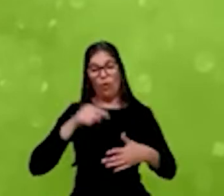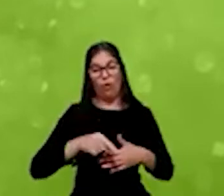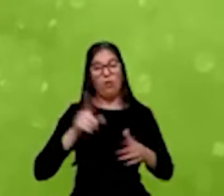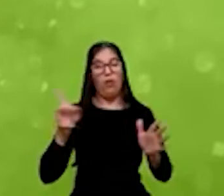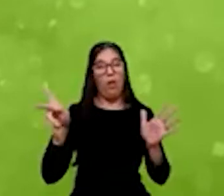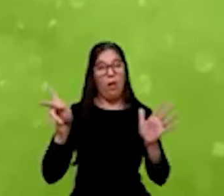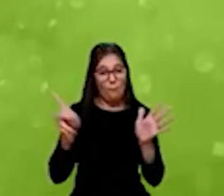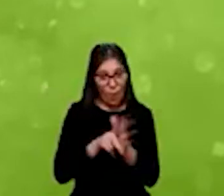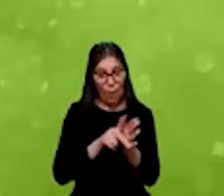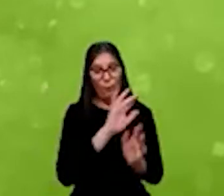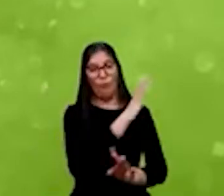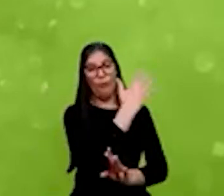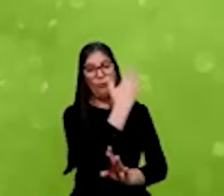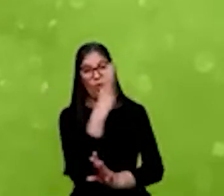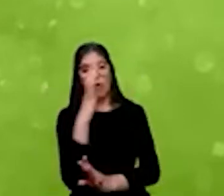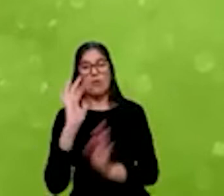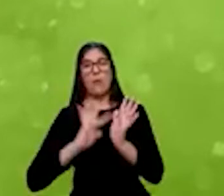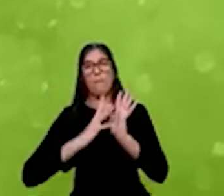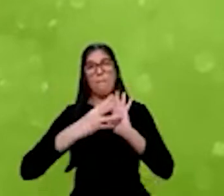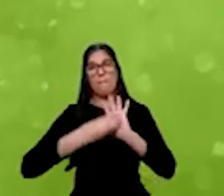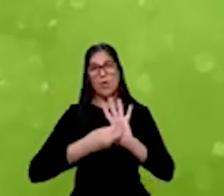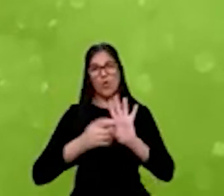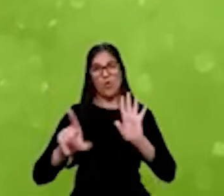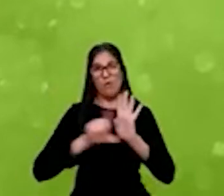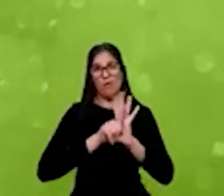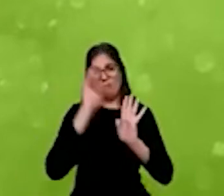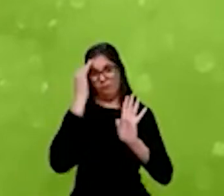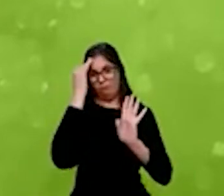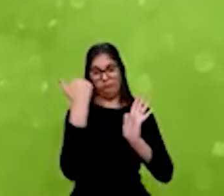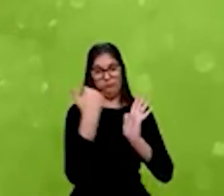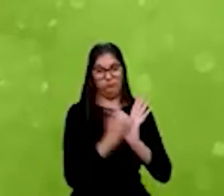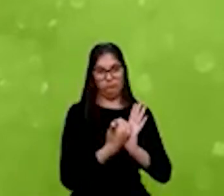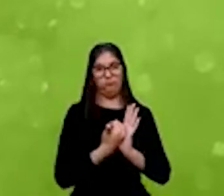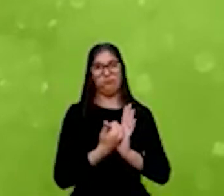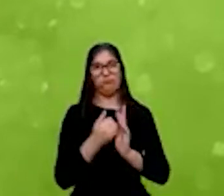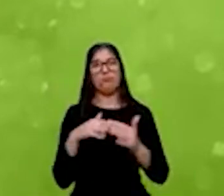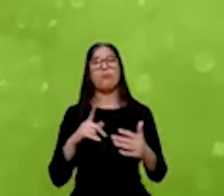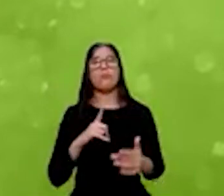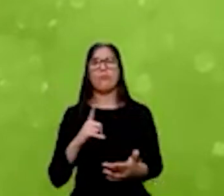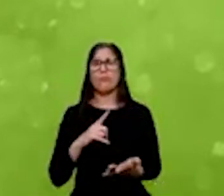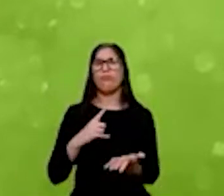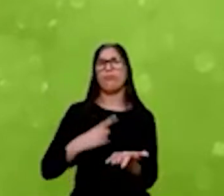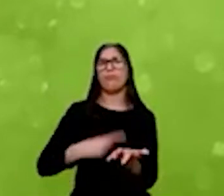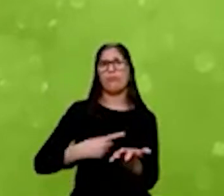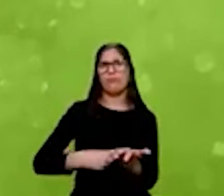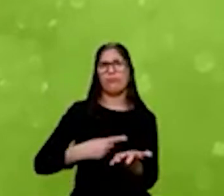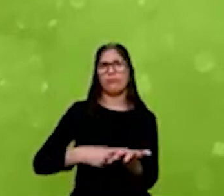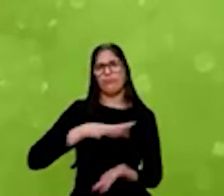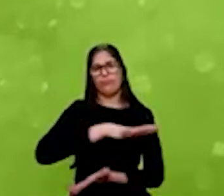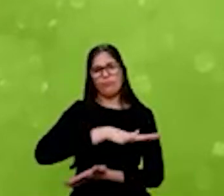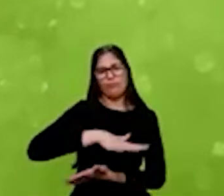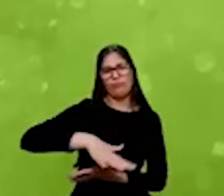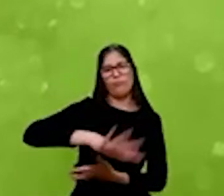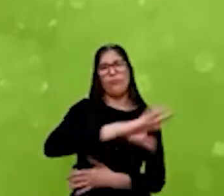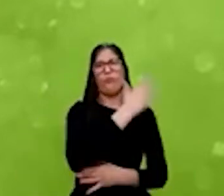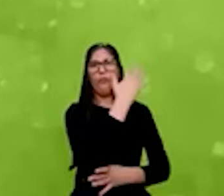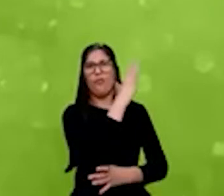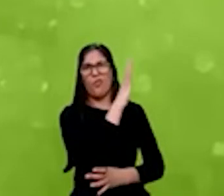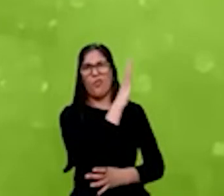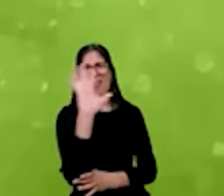Reforçando, então, o nosso comprometimento com a região amazônica e com a